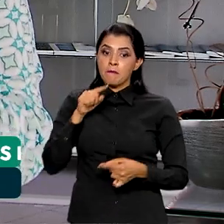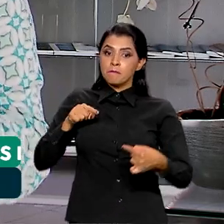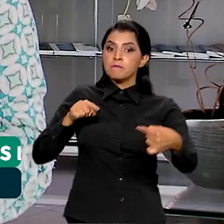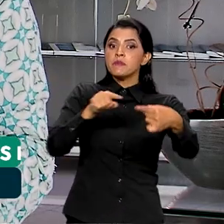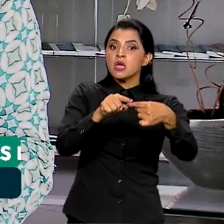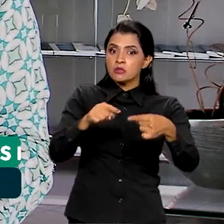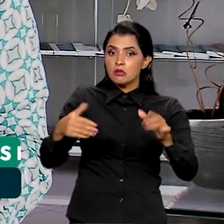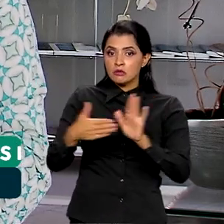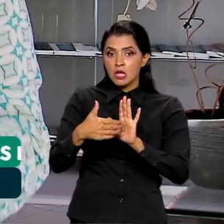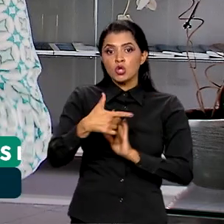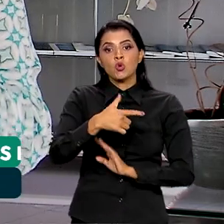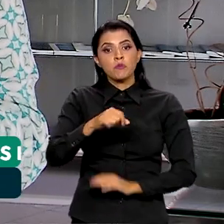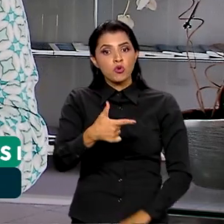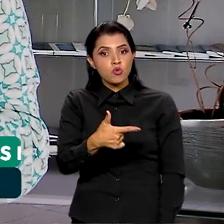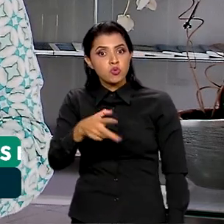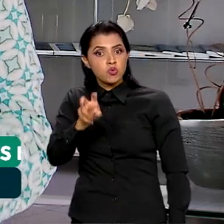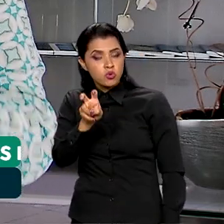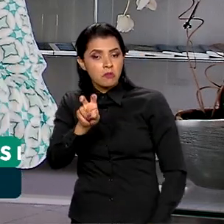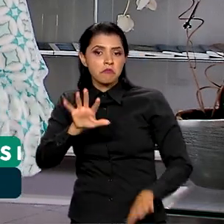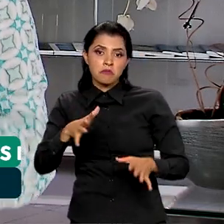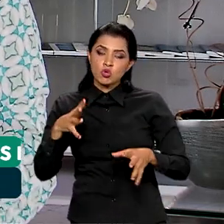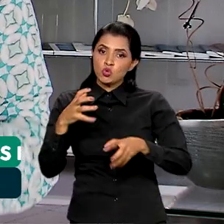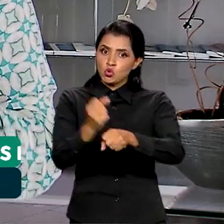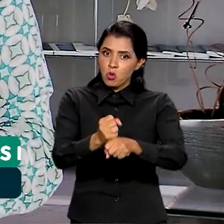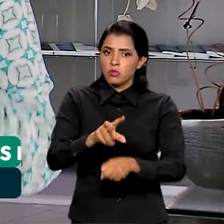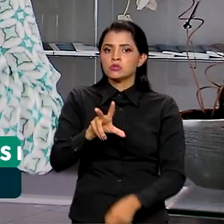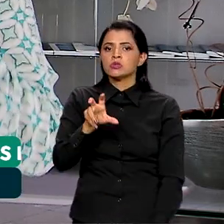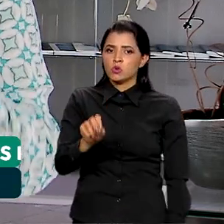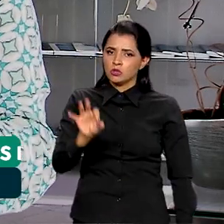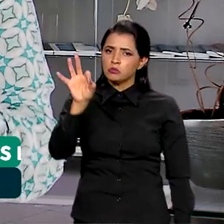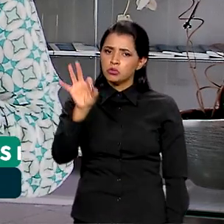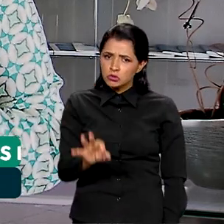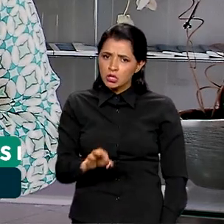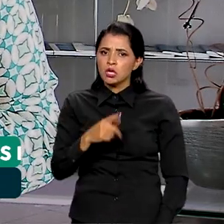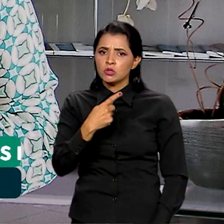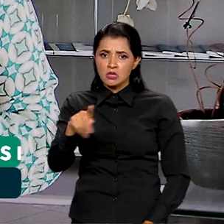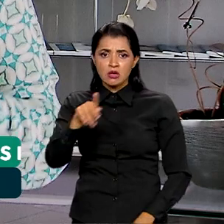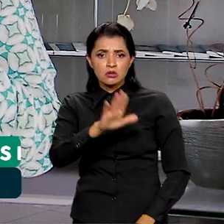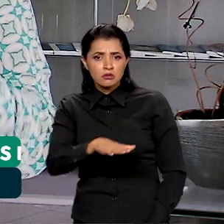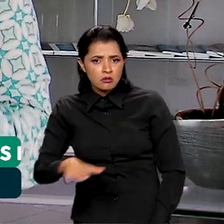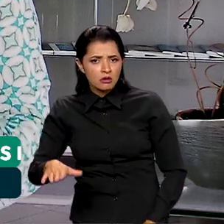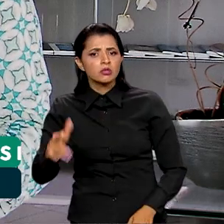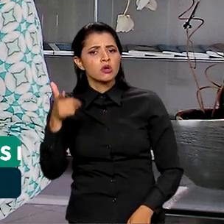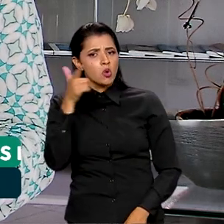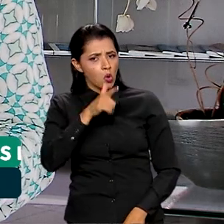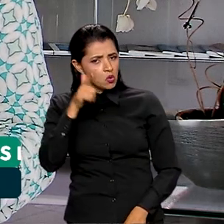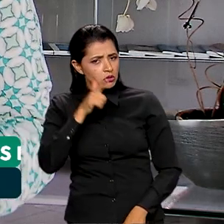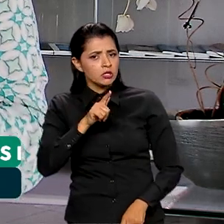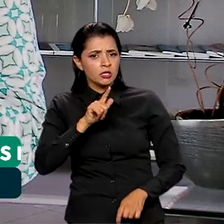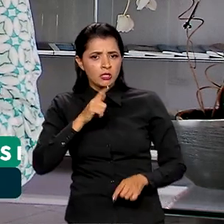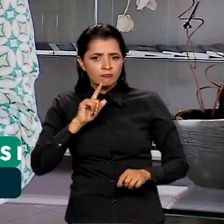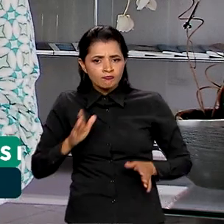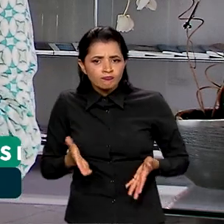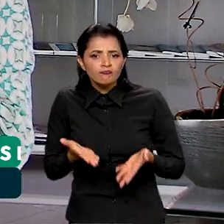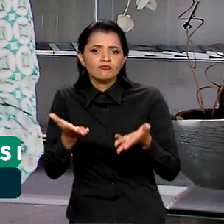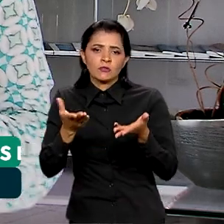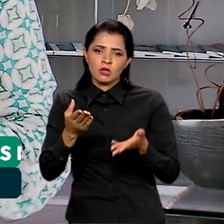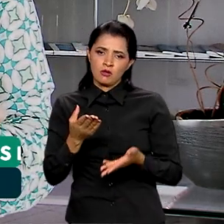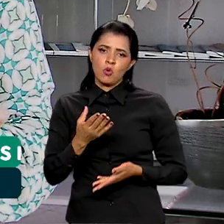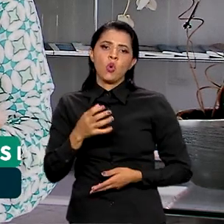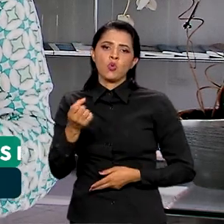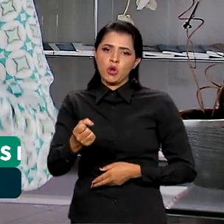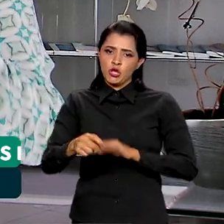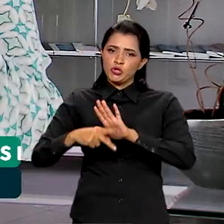que até 2025, pelo menos 50% dessas crianças sejam beneficiadas com leitamento